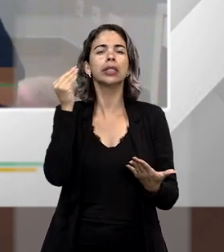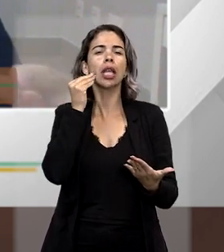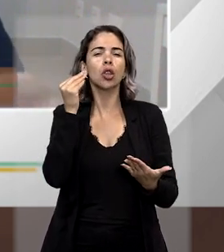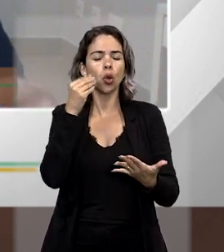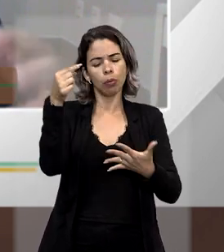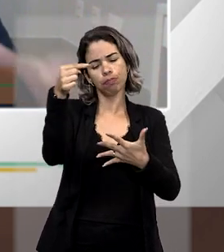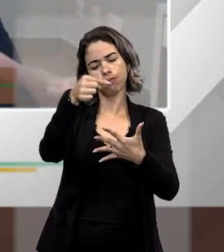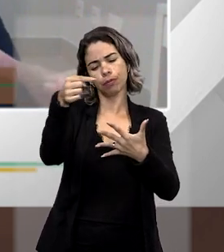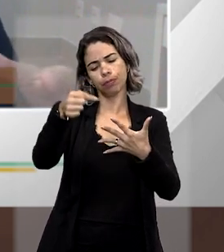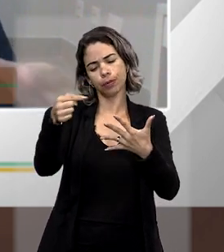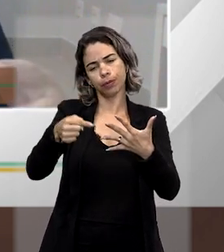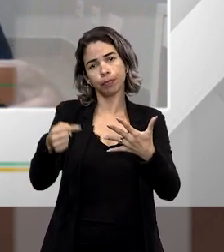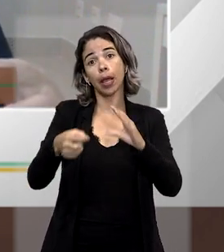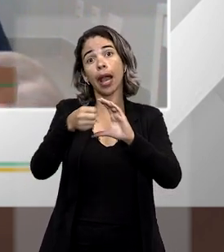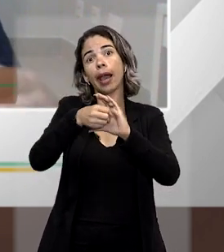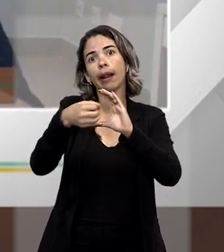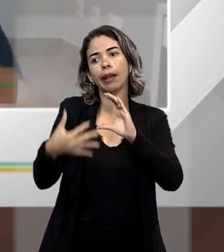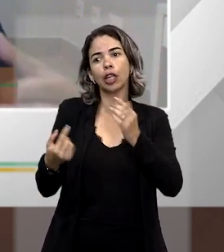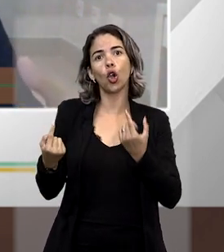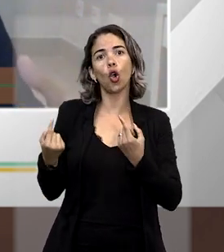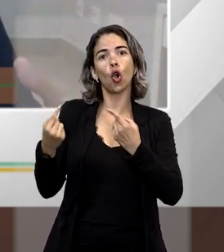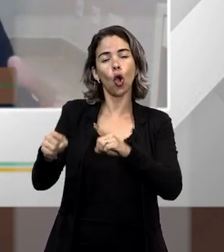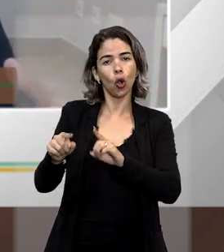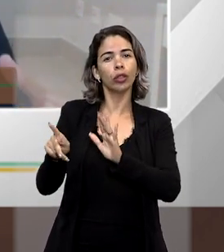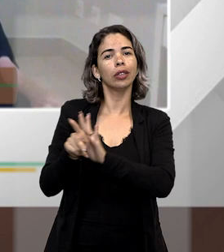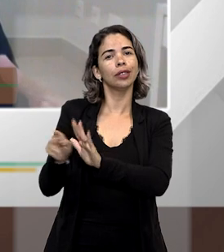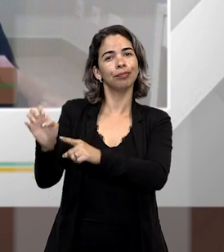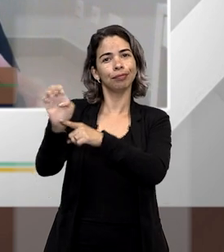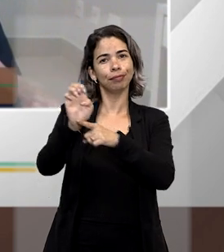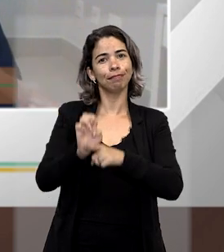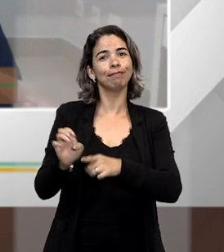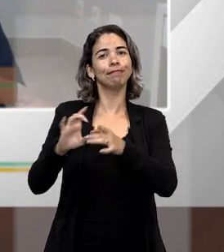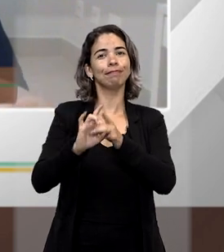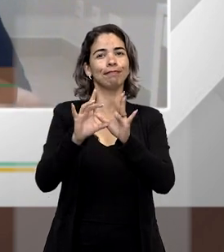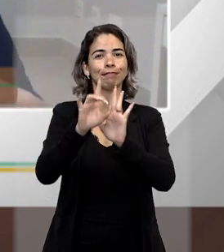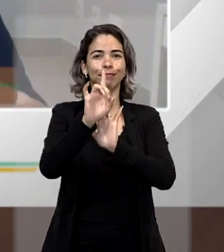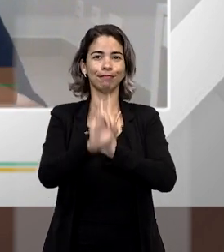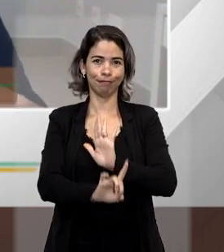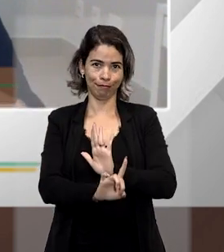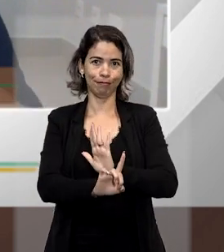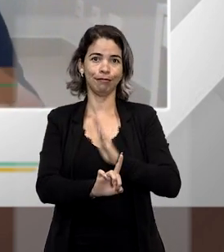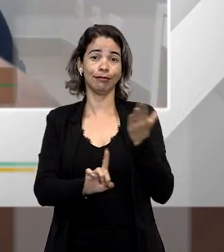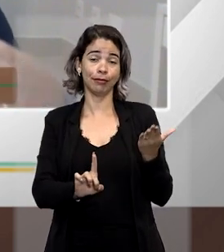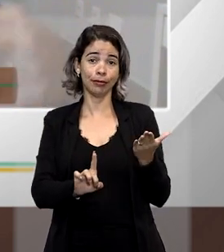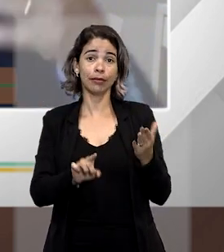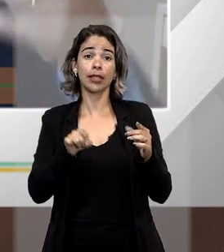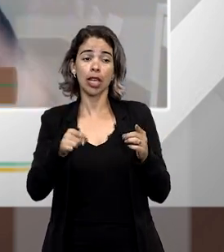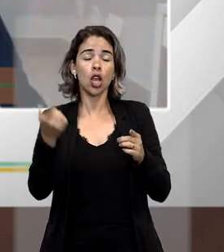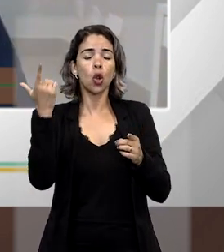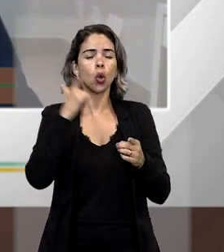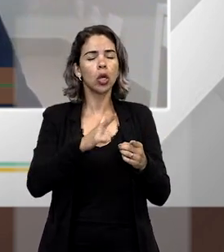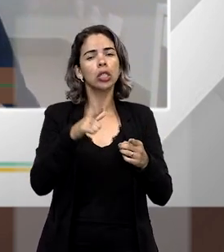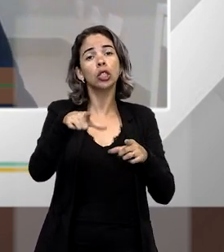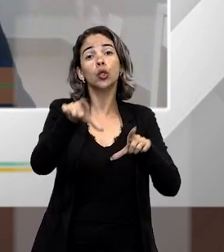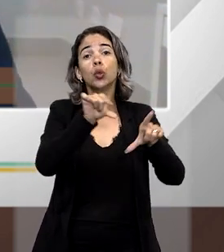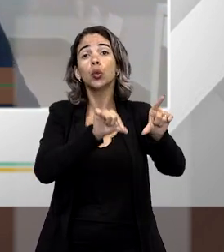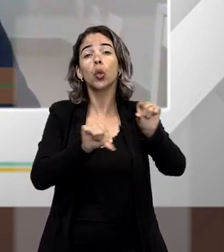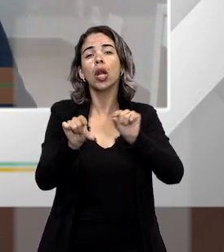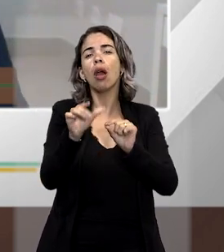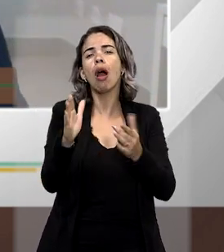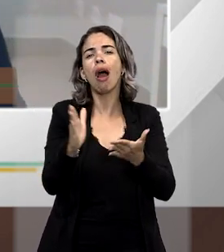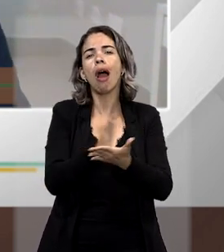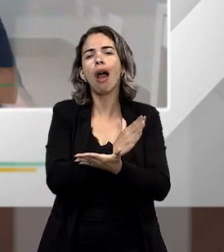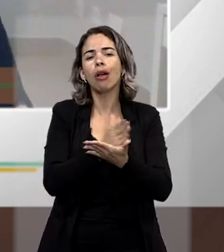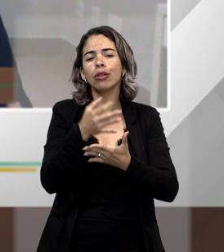algumas situações que pudessem caracterizar violações ao Estado Democrático de Direito e o fez elegendo